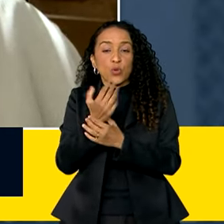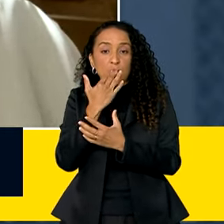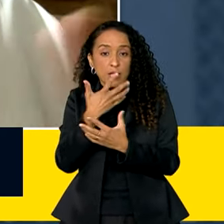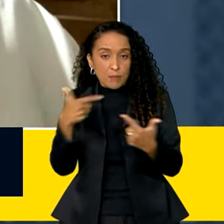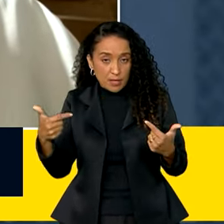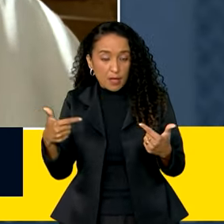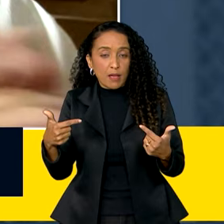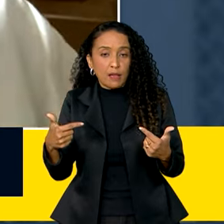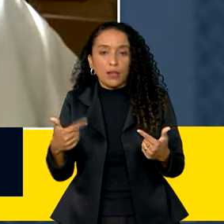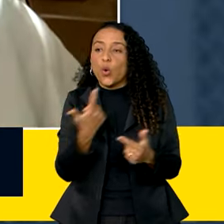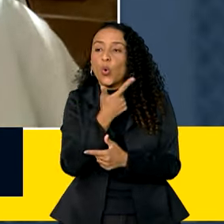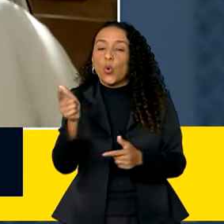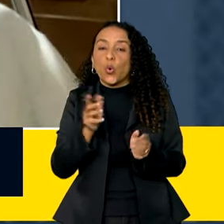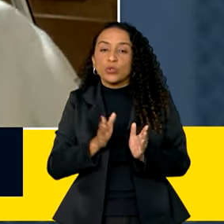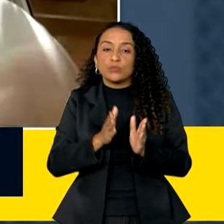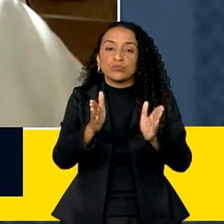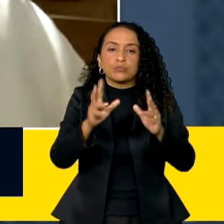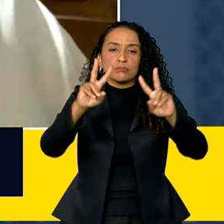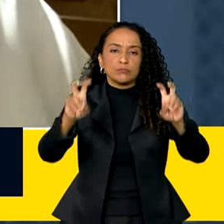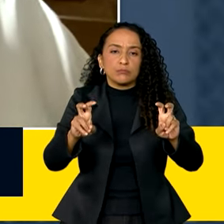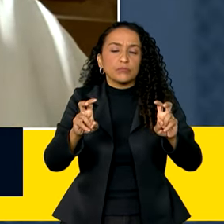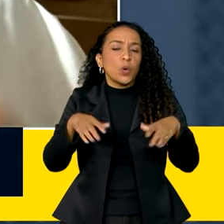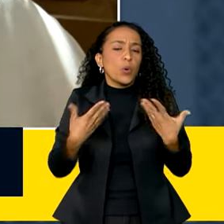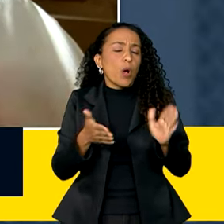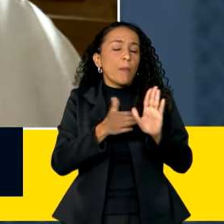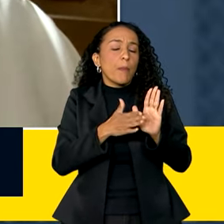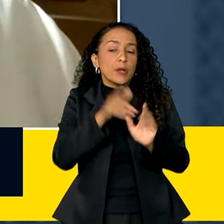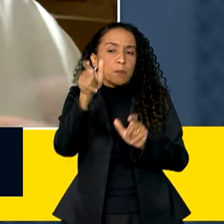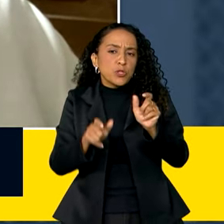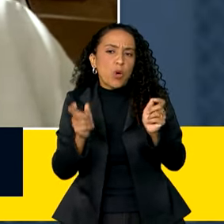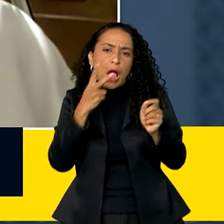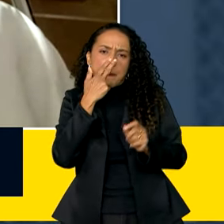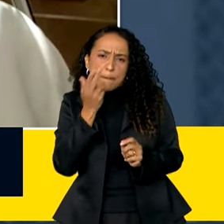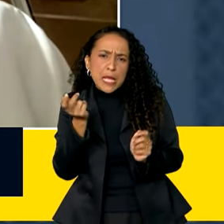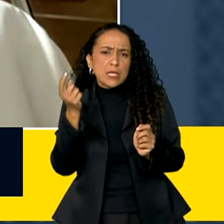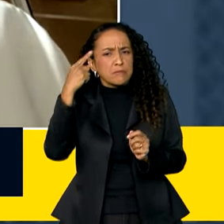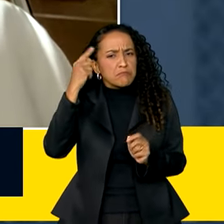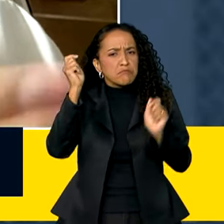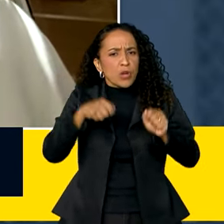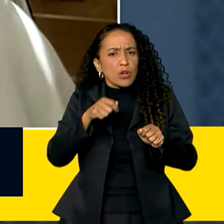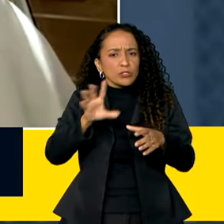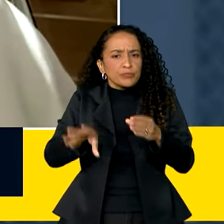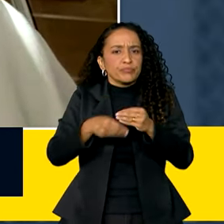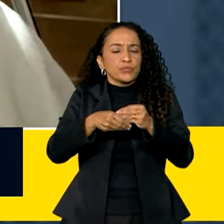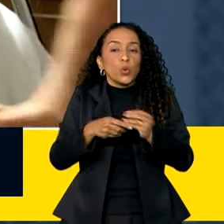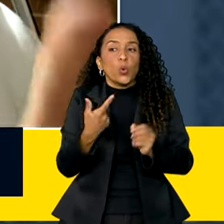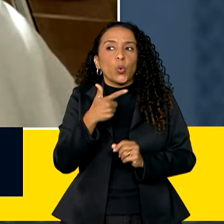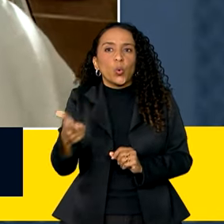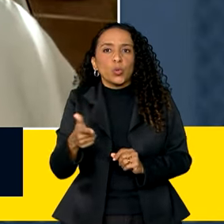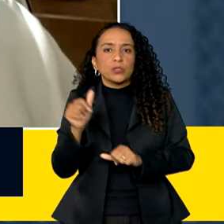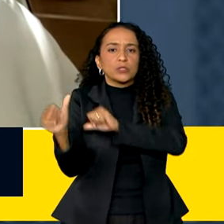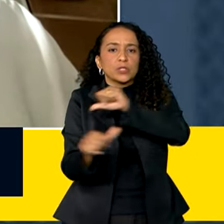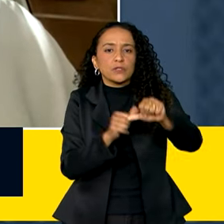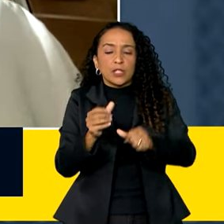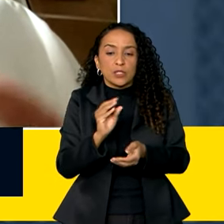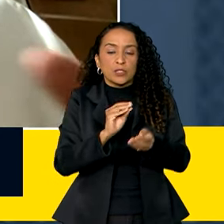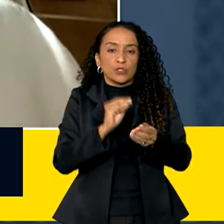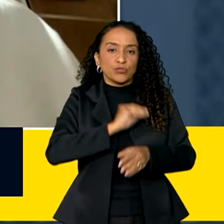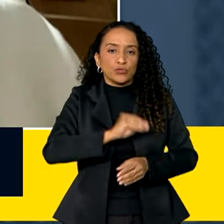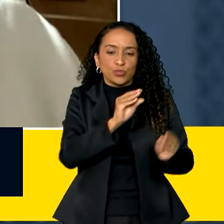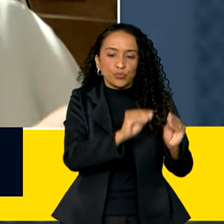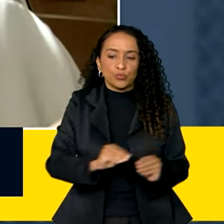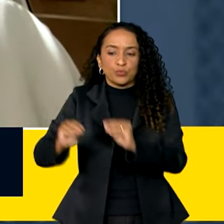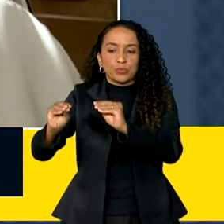alimentar, é um outro eixo. Então, quais as propostas que as pessoas acham que devem ter nesse eixo? Um outro, transferência de renda